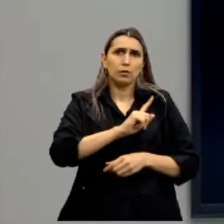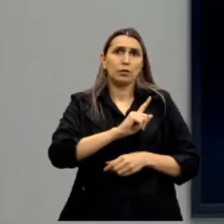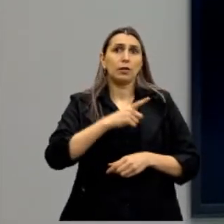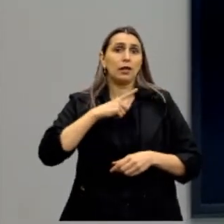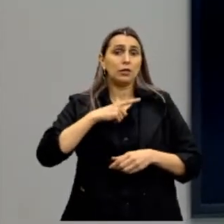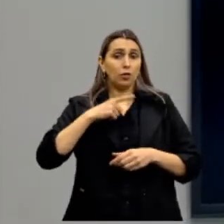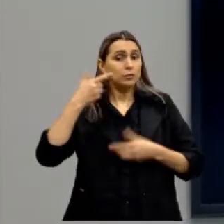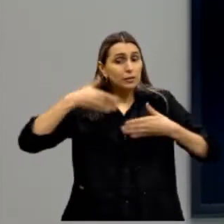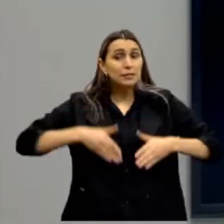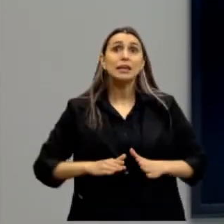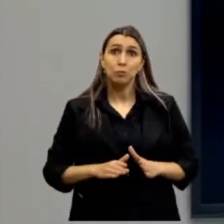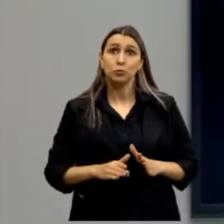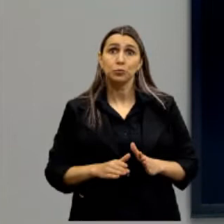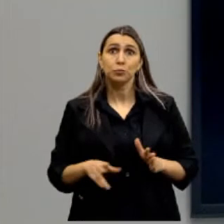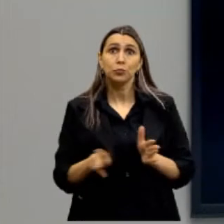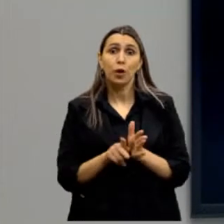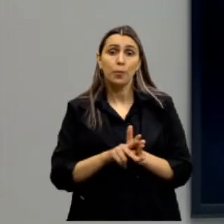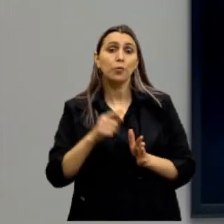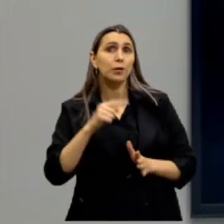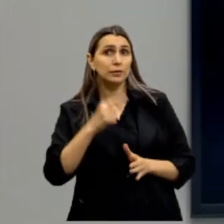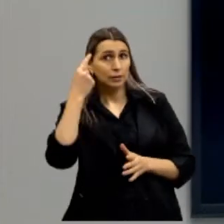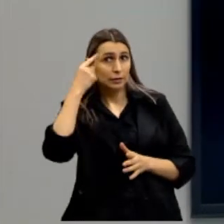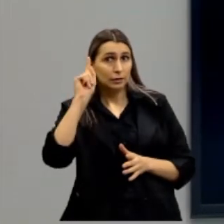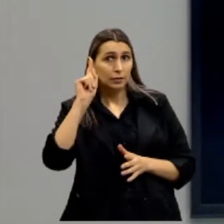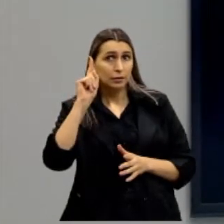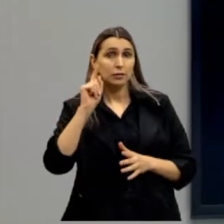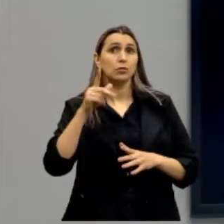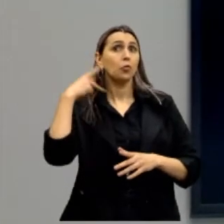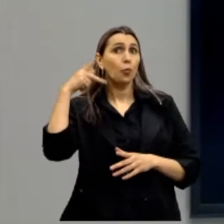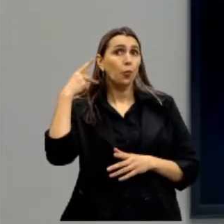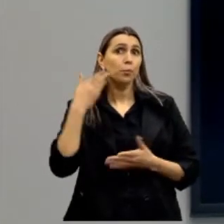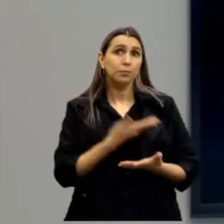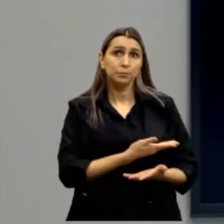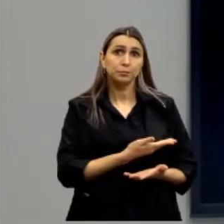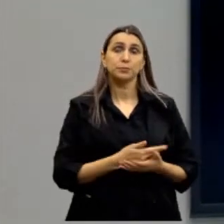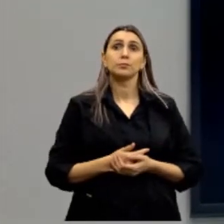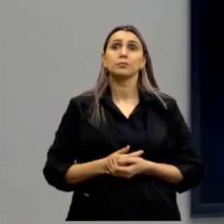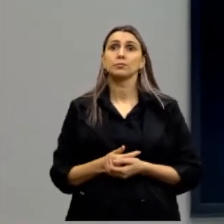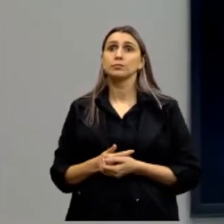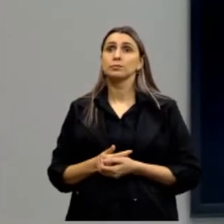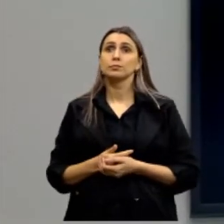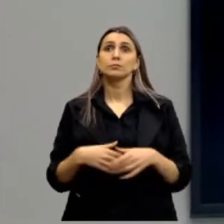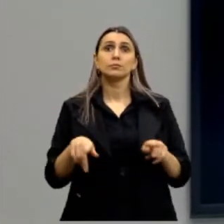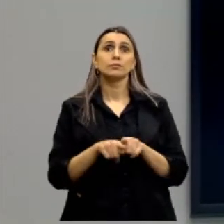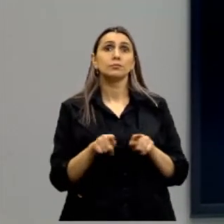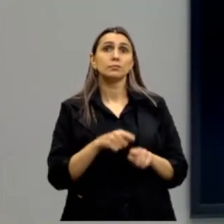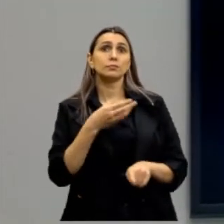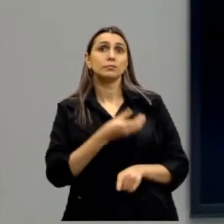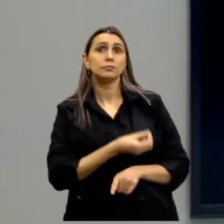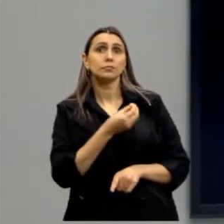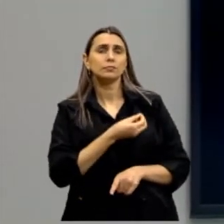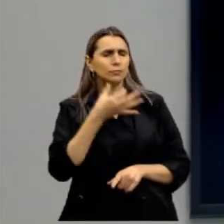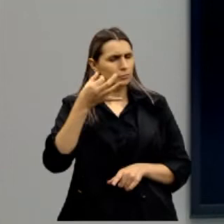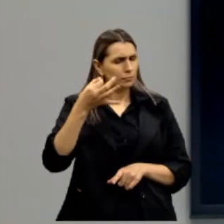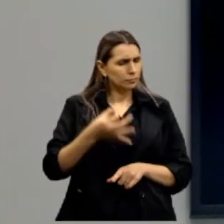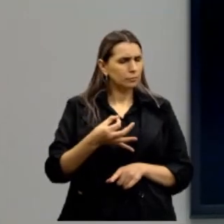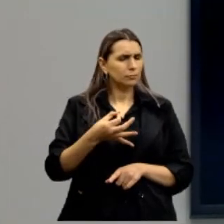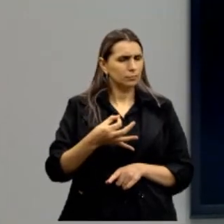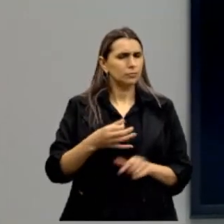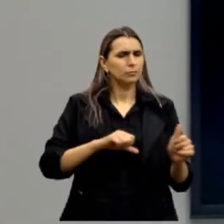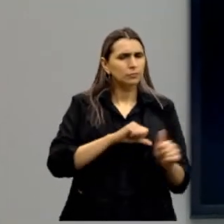temos lá no nascimento, voltado para ações políticas. E a vida digna se